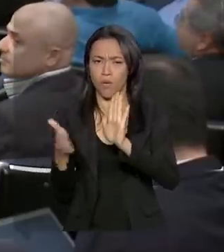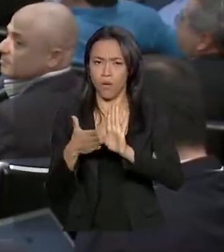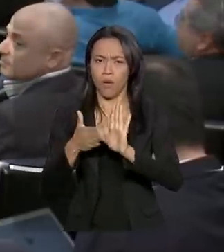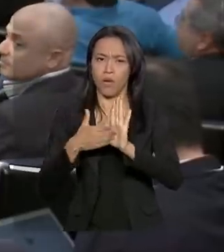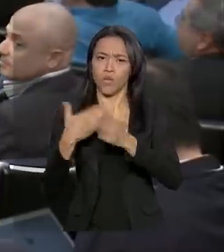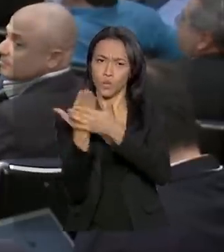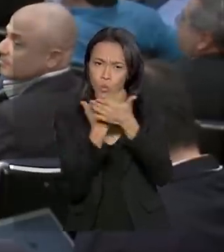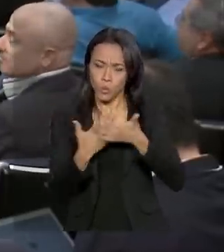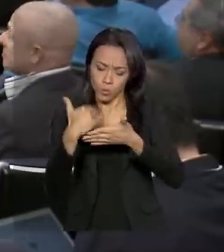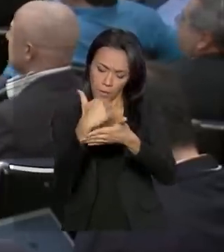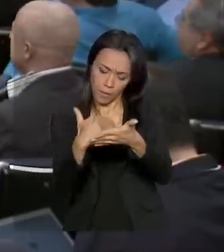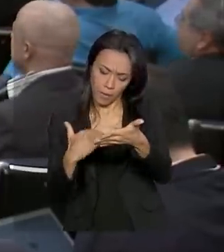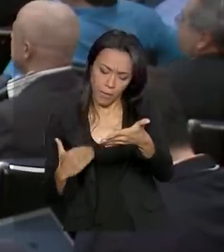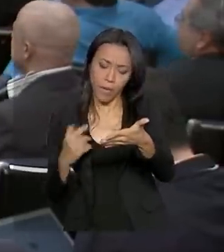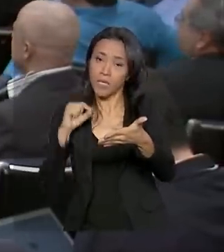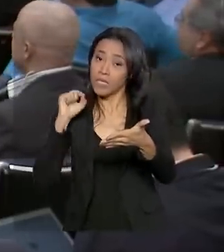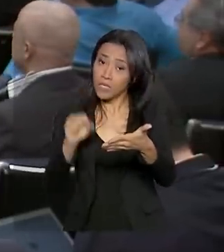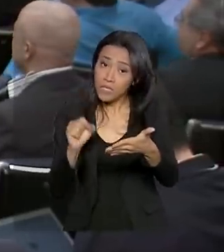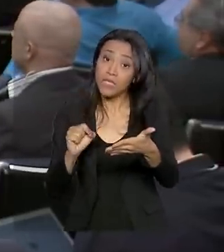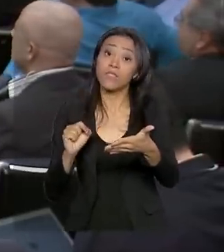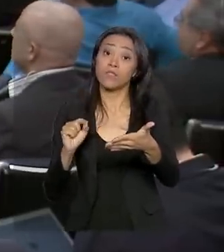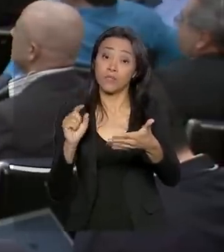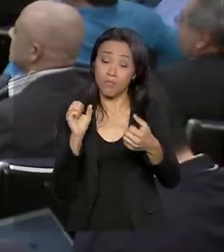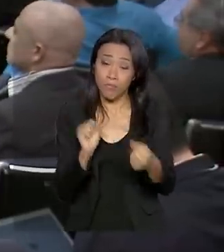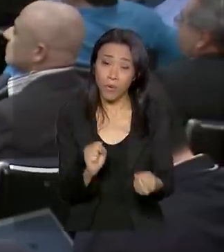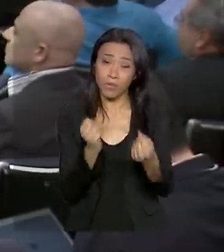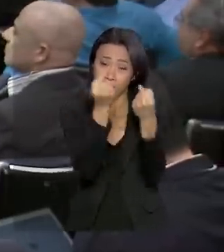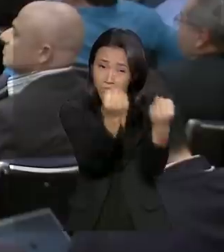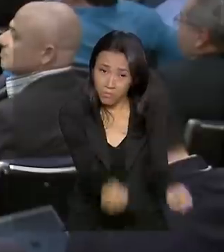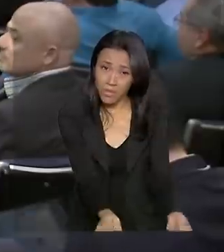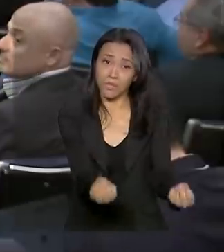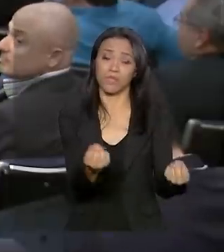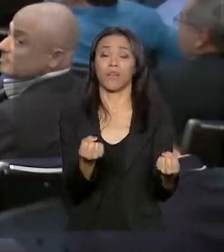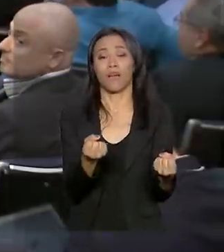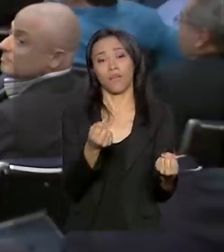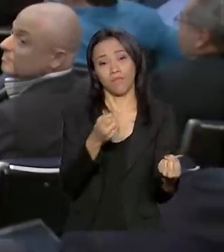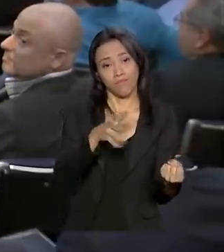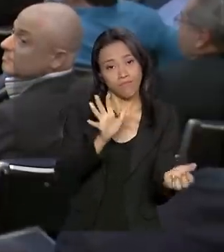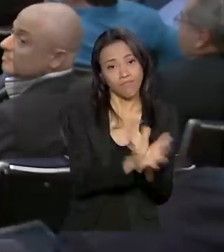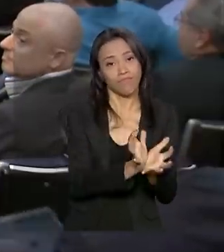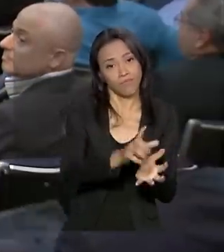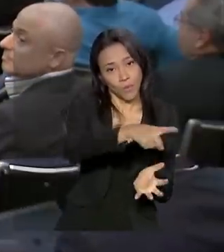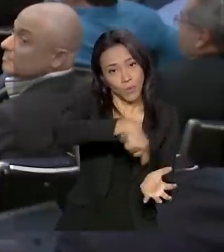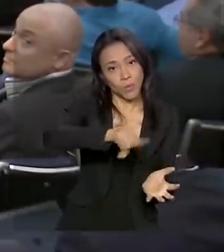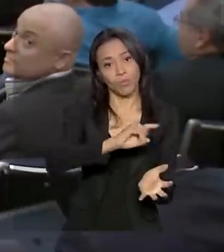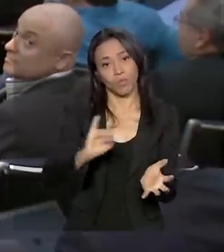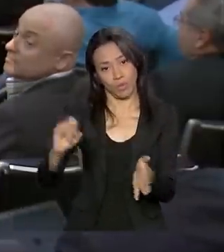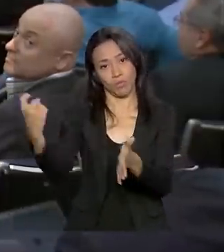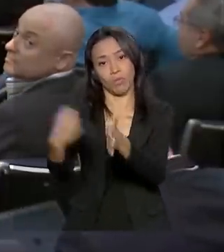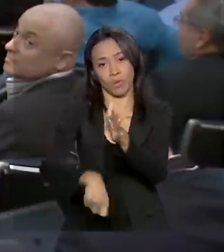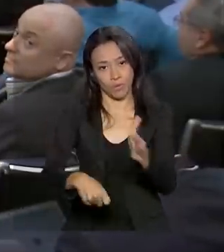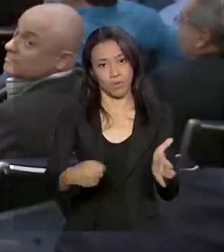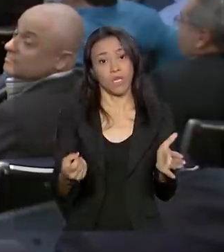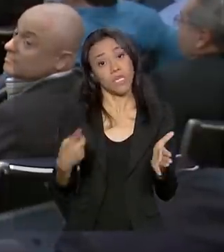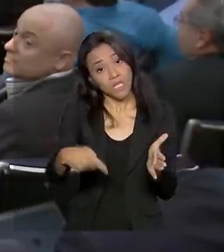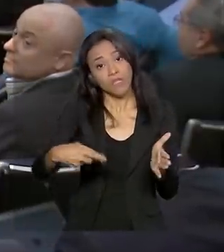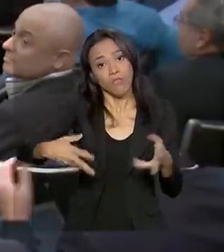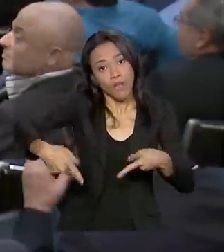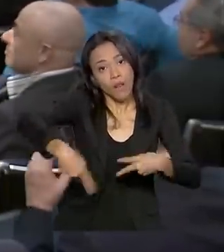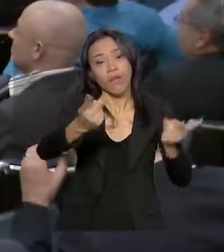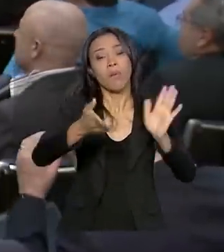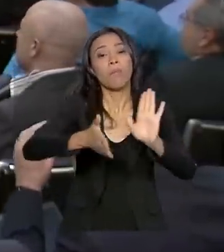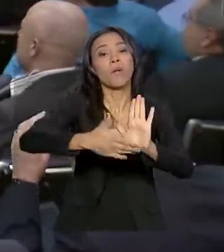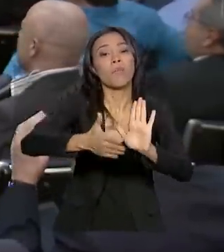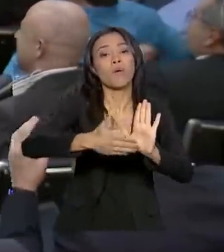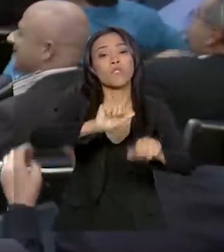Congresso Nacional com os impactos dos impostos no setor para auxiliar na proposta da reforma. Às duas